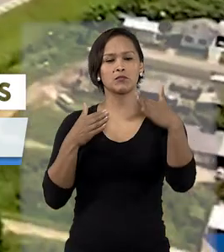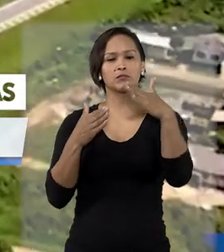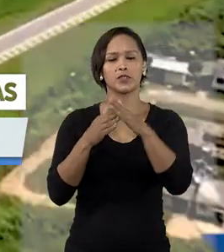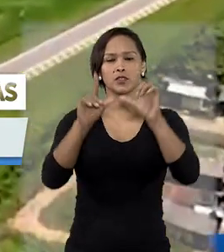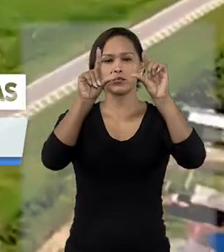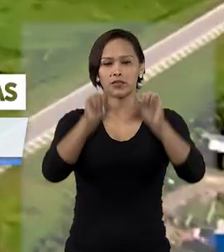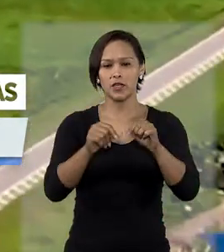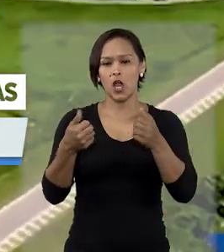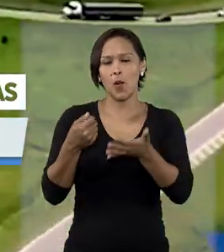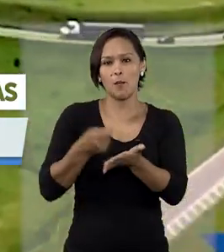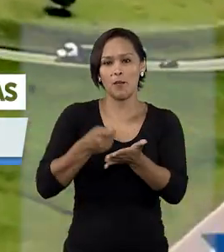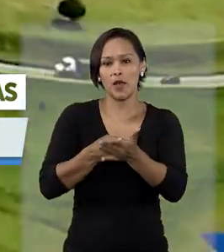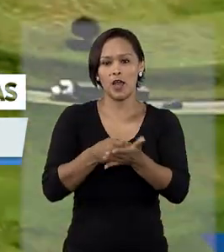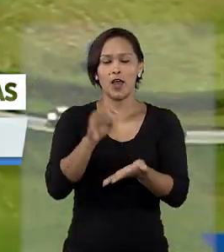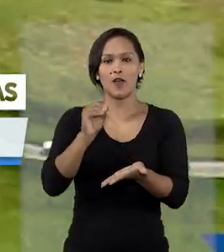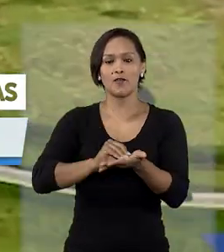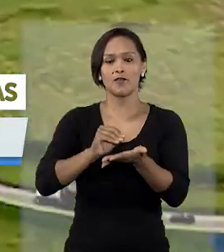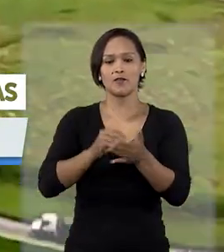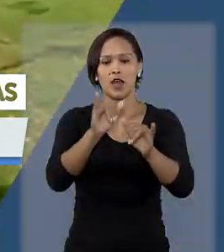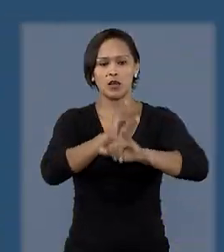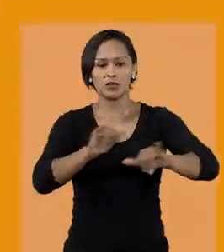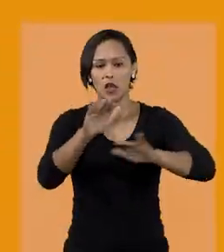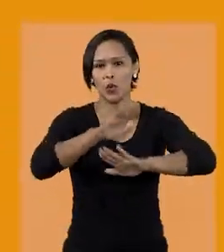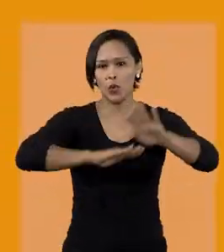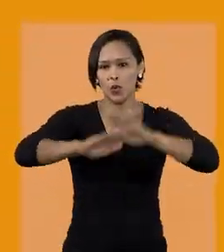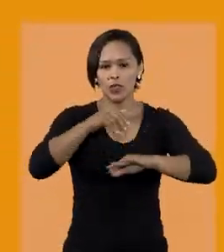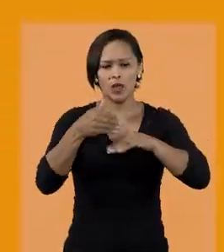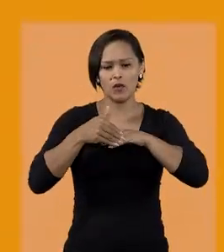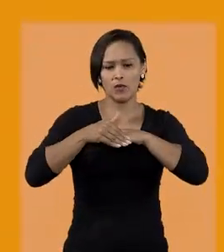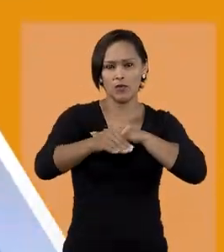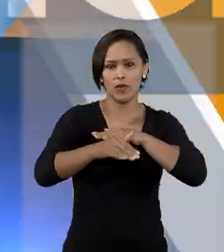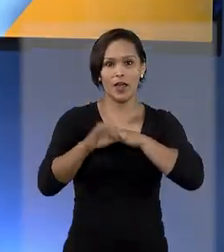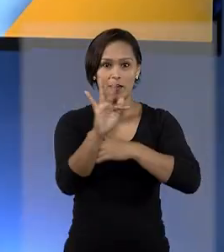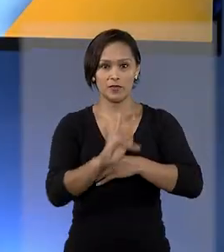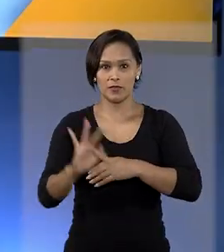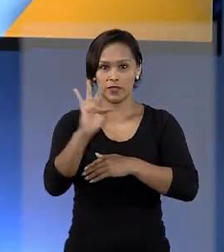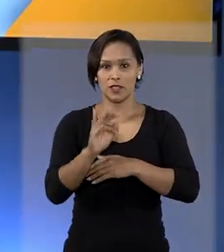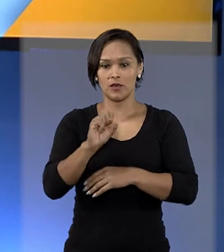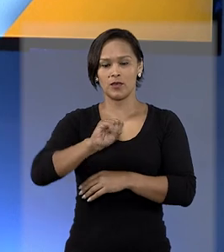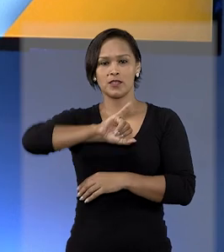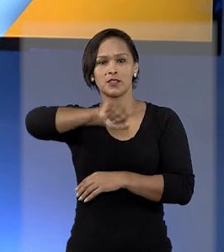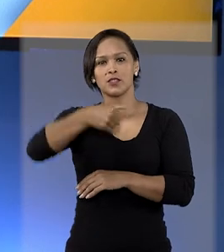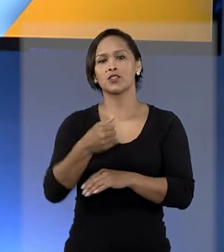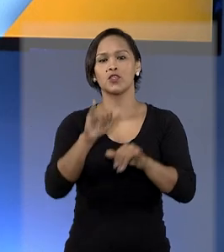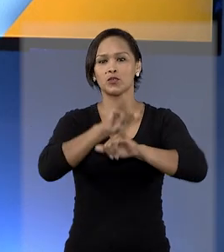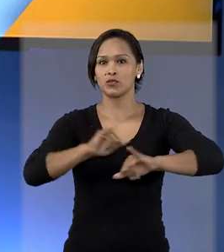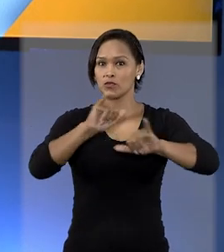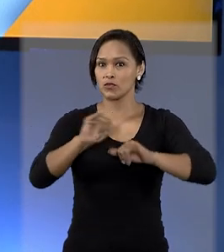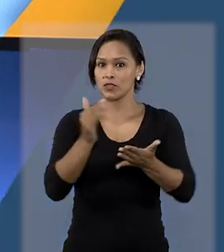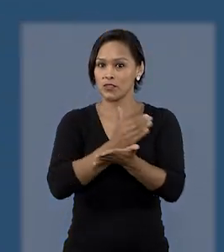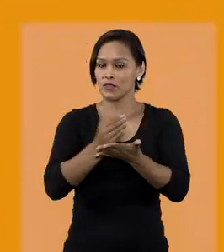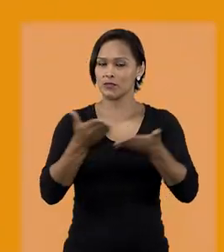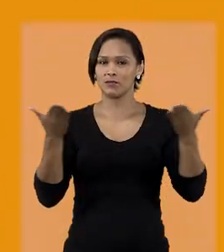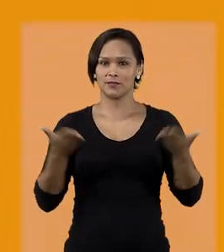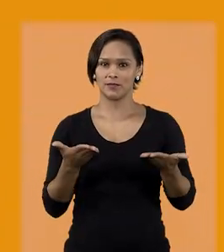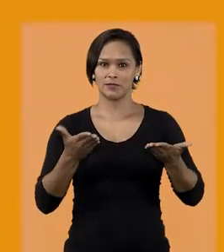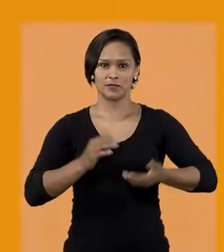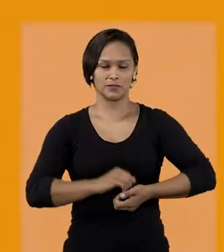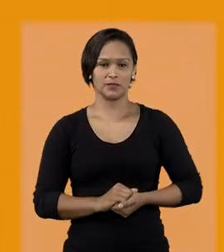pedágio por falta de conservação de rodovias federais. O STJ Notícias começa agora.